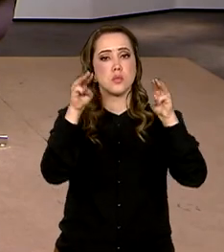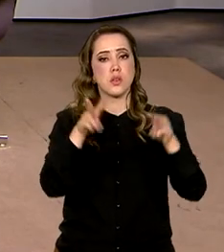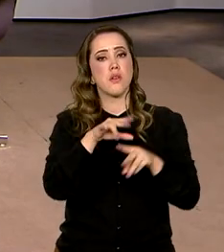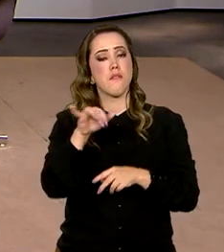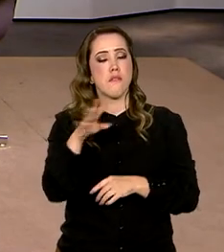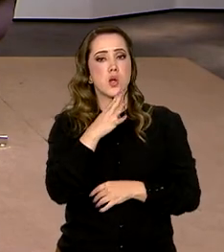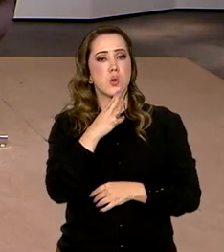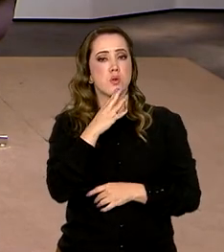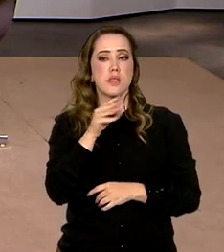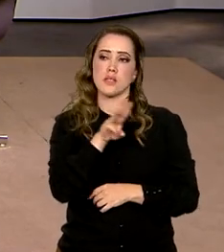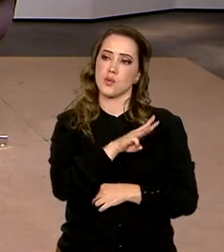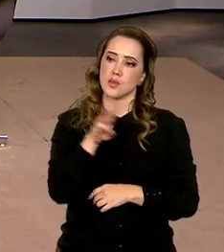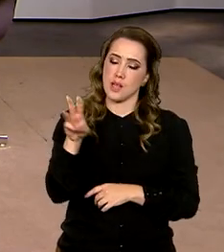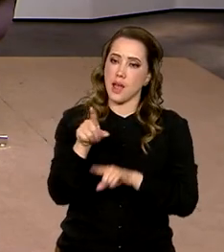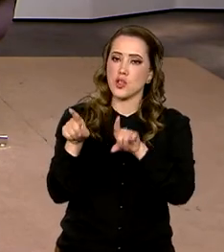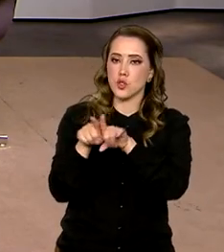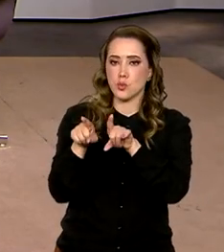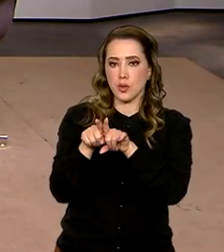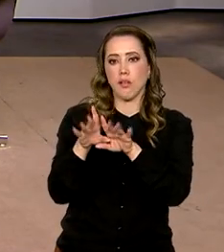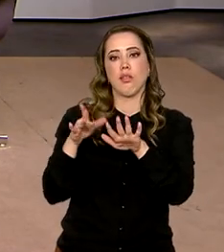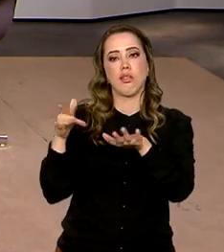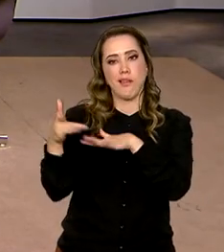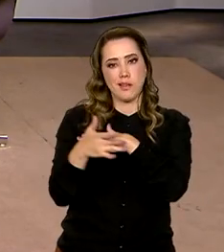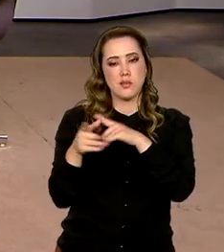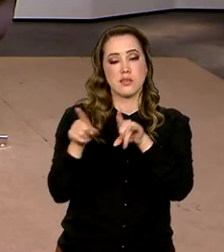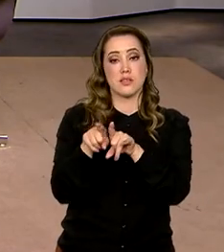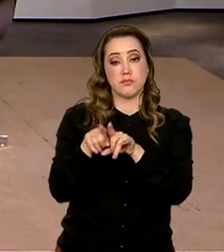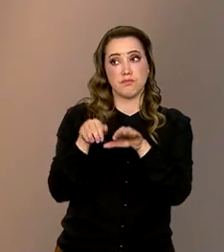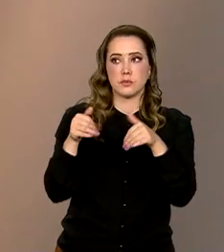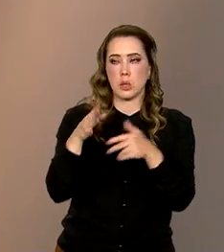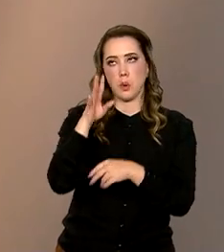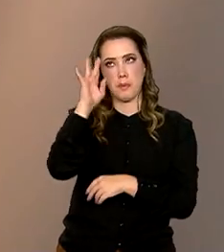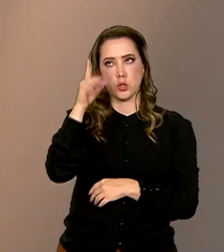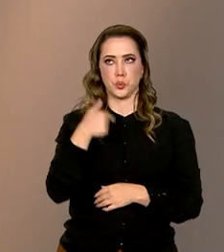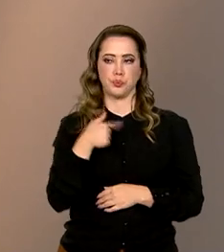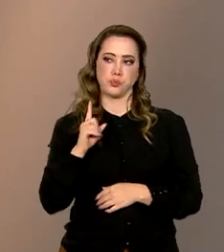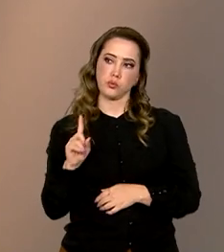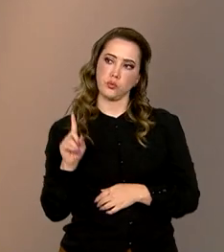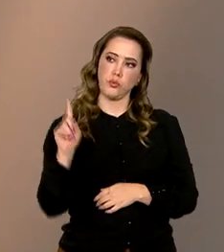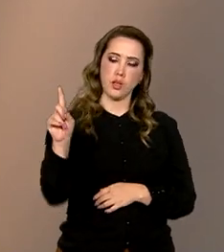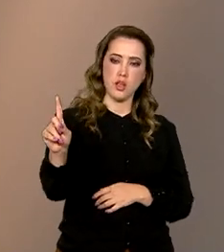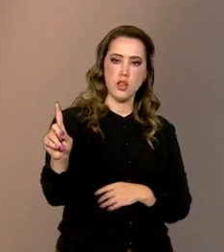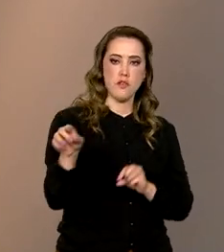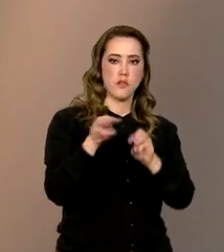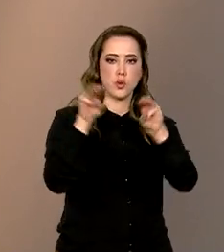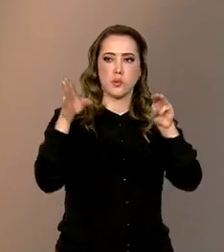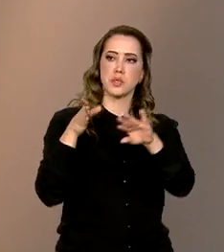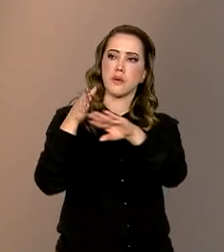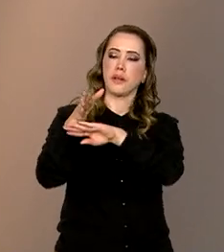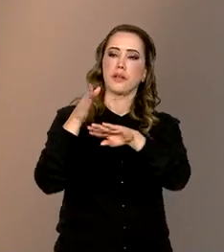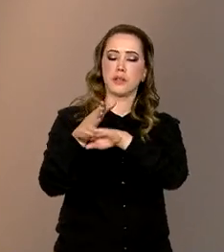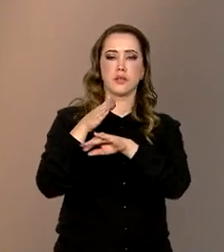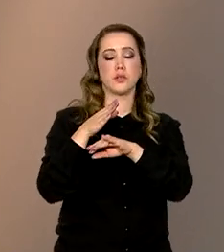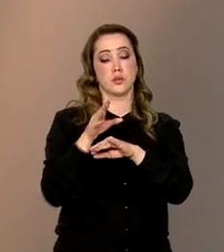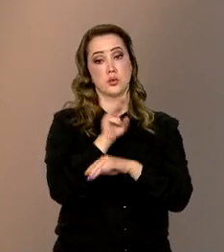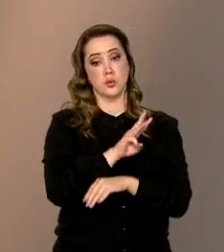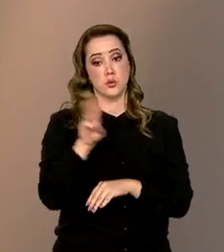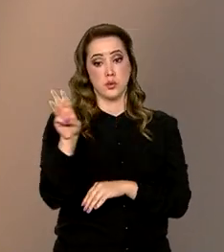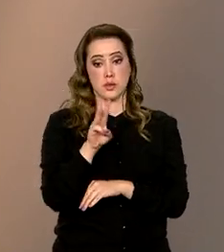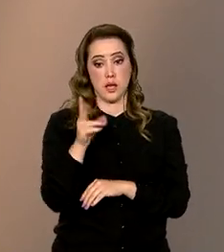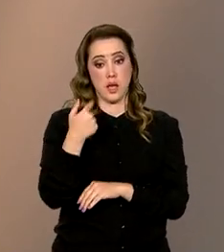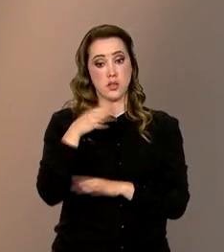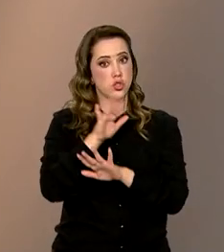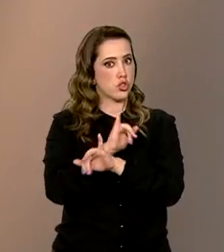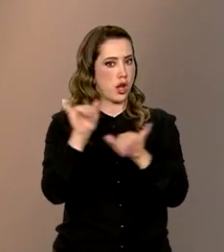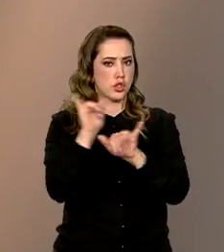pela plataforma, porque ela também se conecta com as redes sociais. Então, imagina, eu vou no museu, entro ali no site da Brasiliana